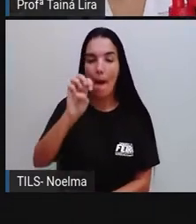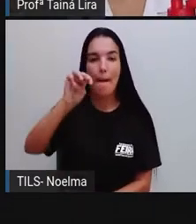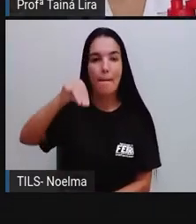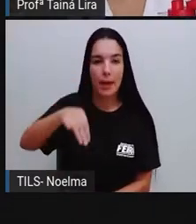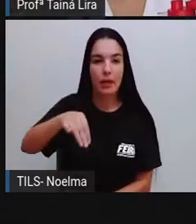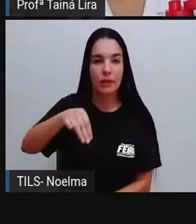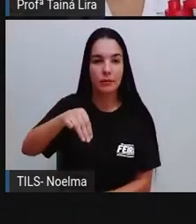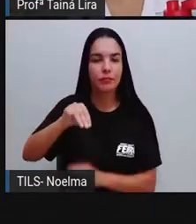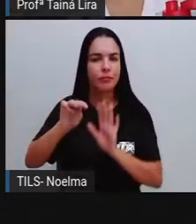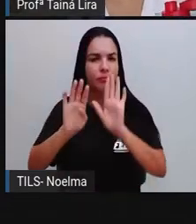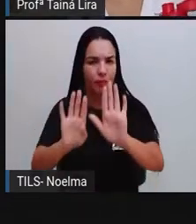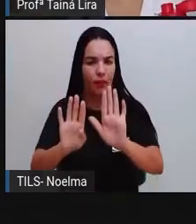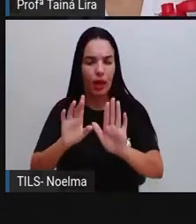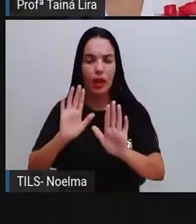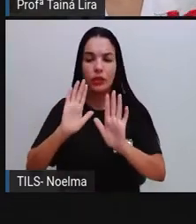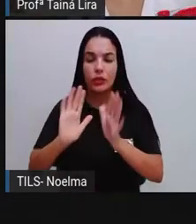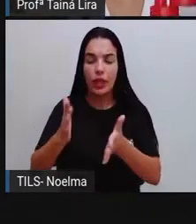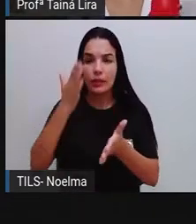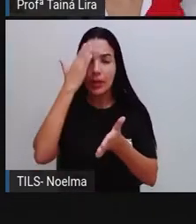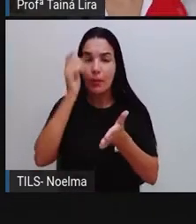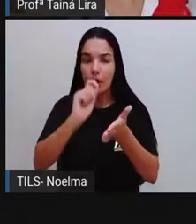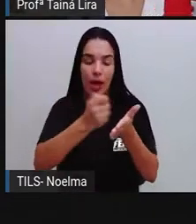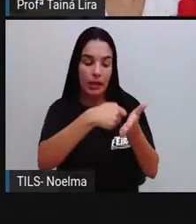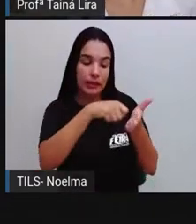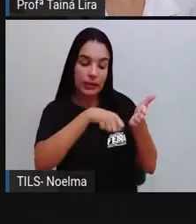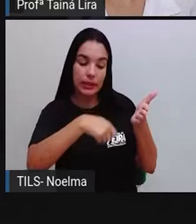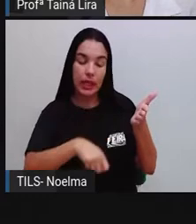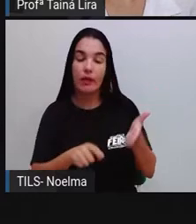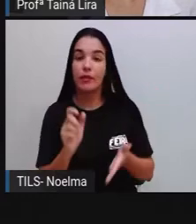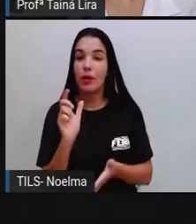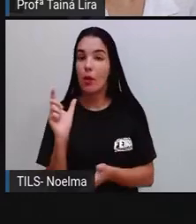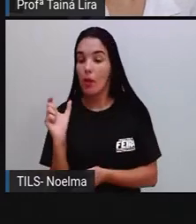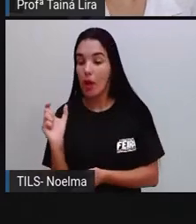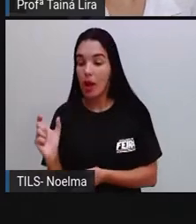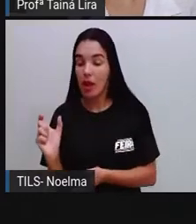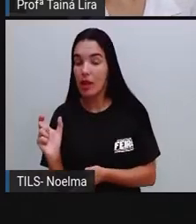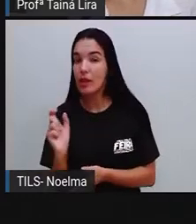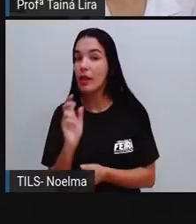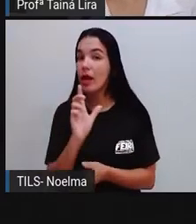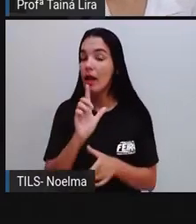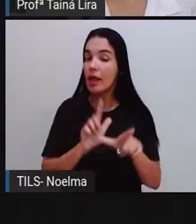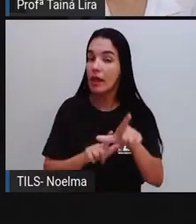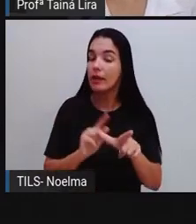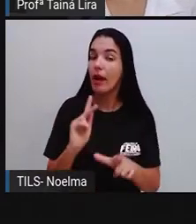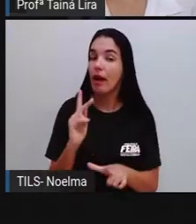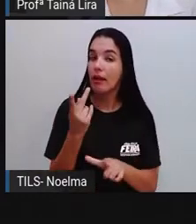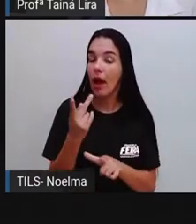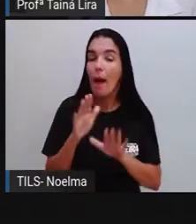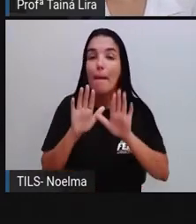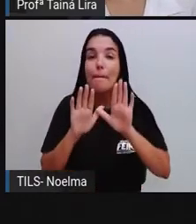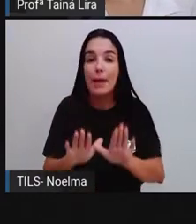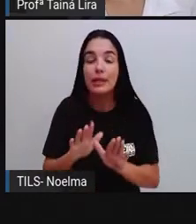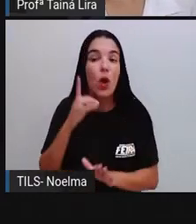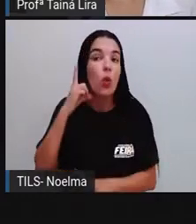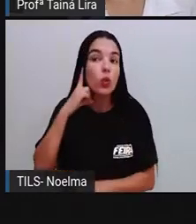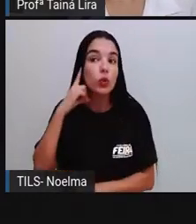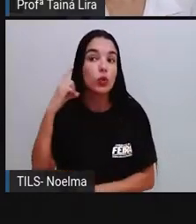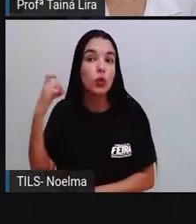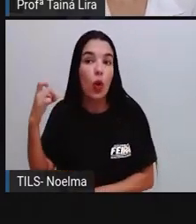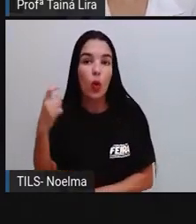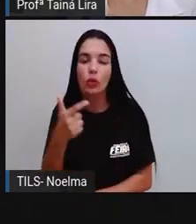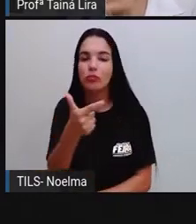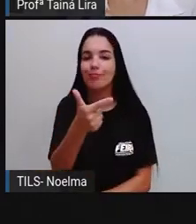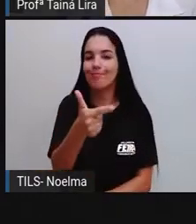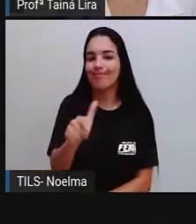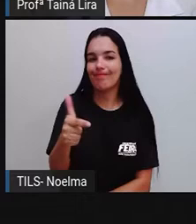escrevemos com H ali no início, tá? Mas ela não vai ter o som do H, porque o